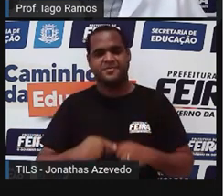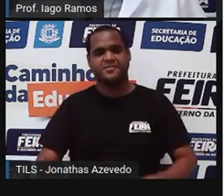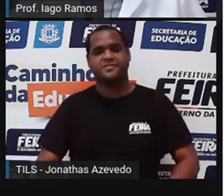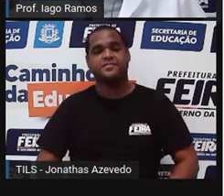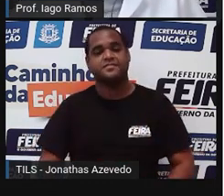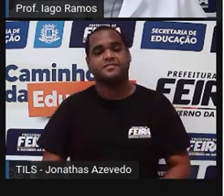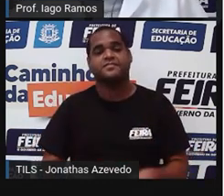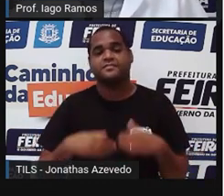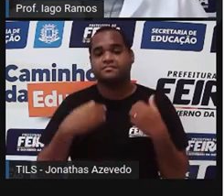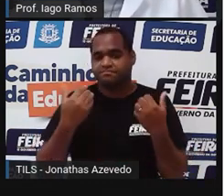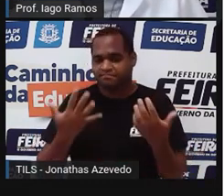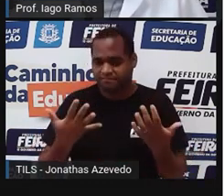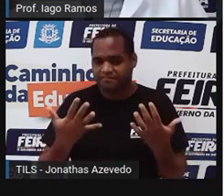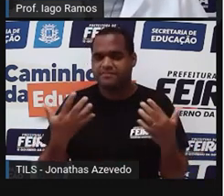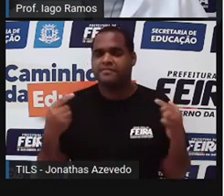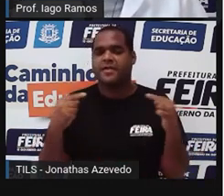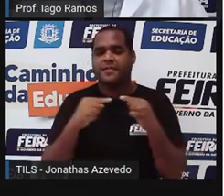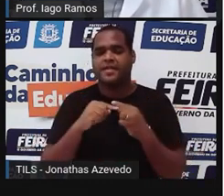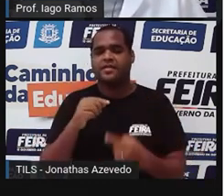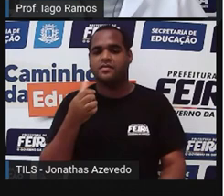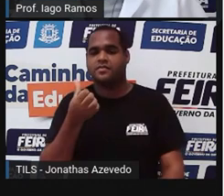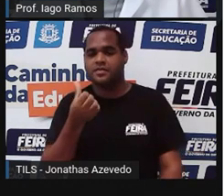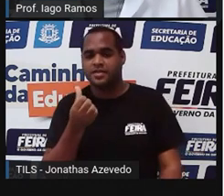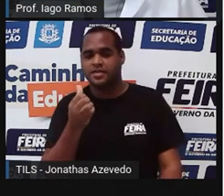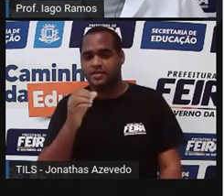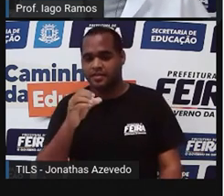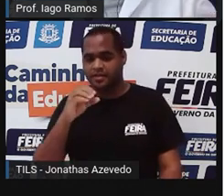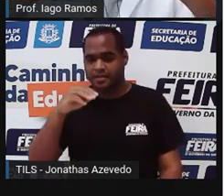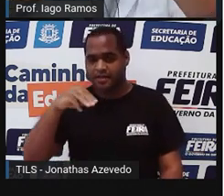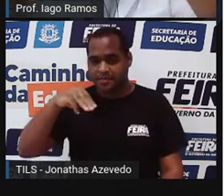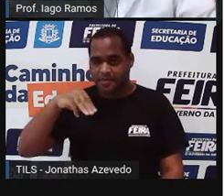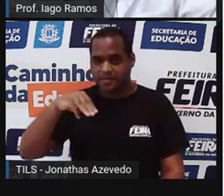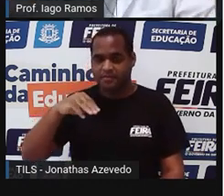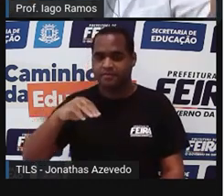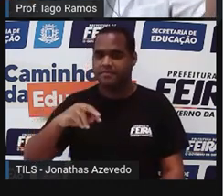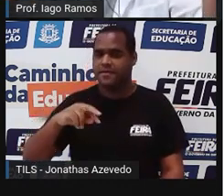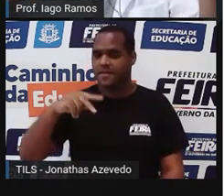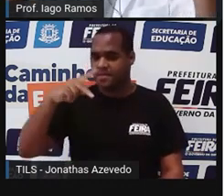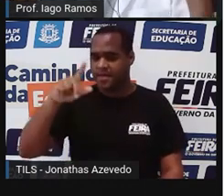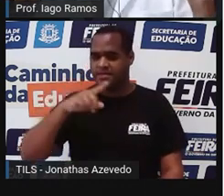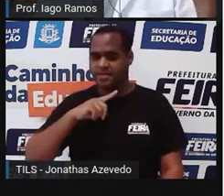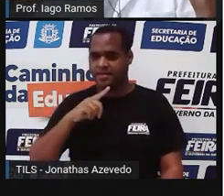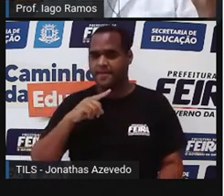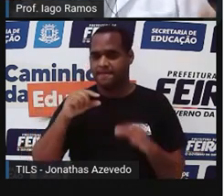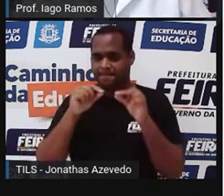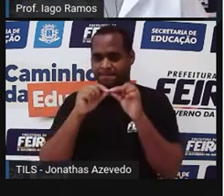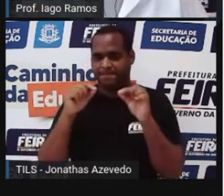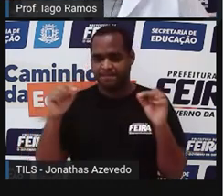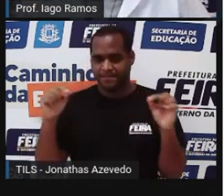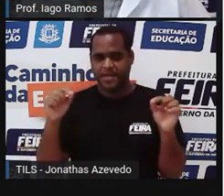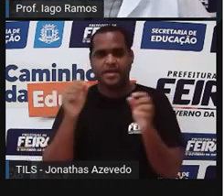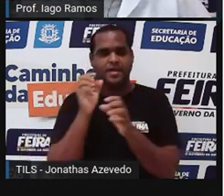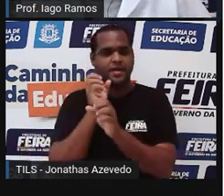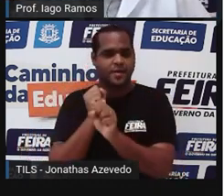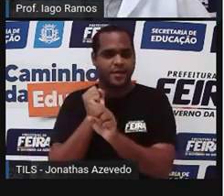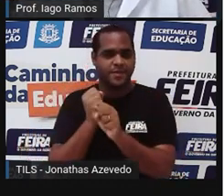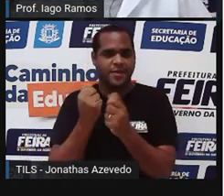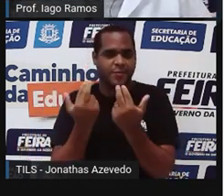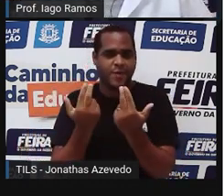Então vai ser o 6, que vai ser a diagonal maior, que tem a mesma medida do comprimento do retângulo,